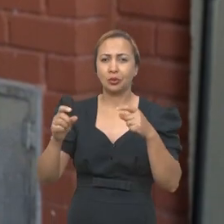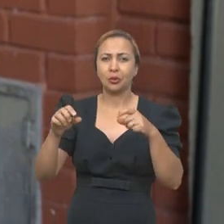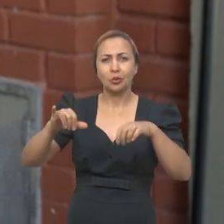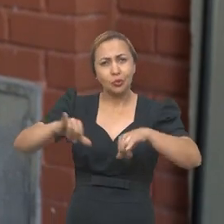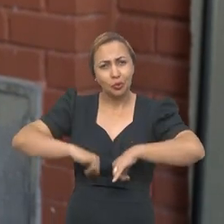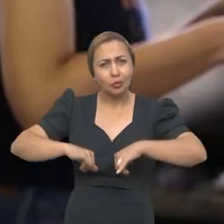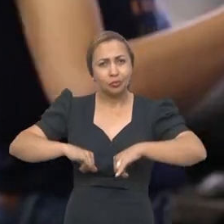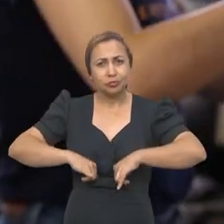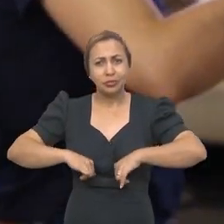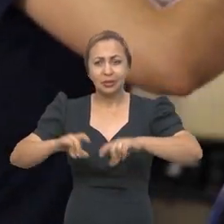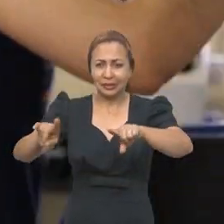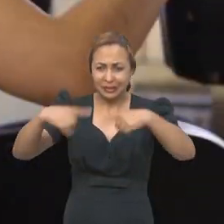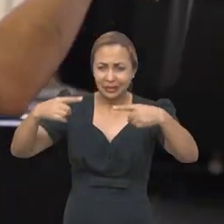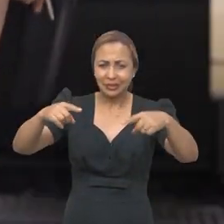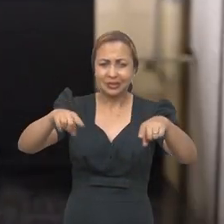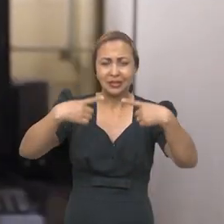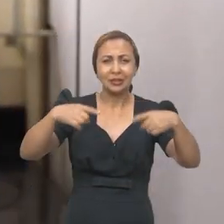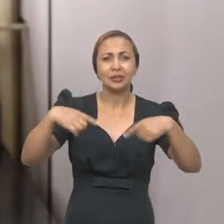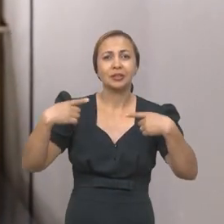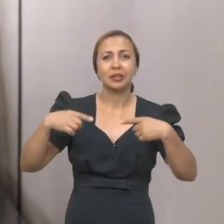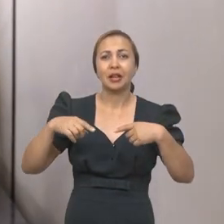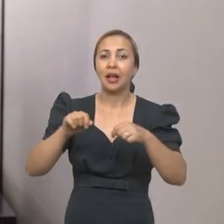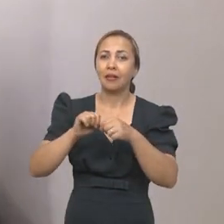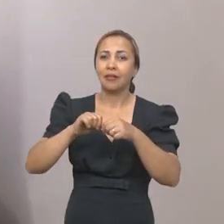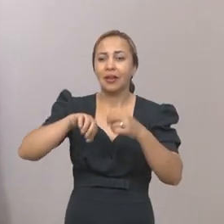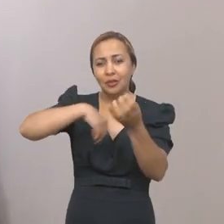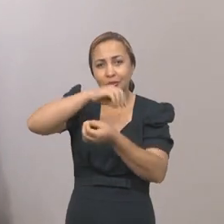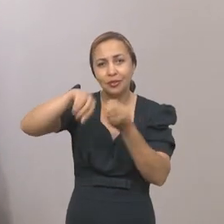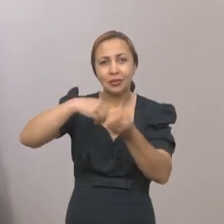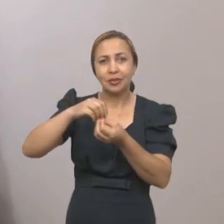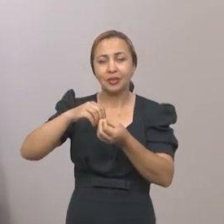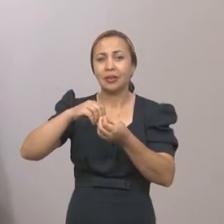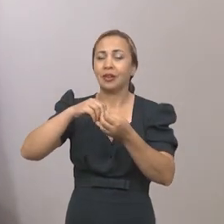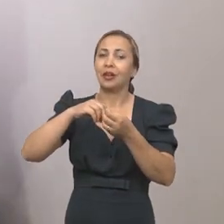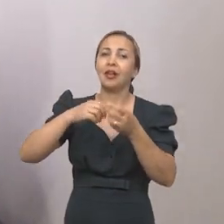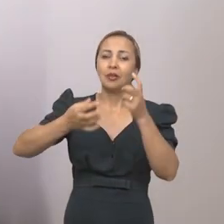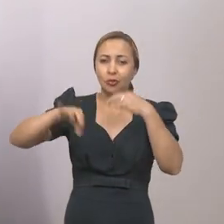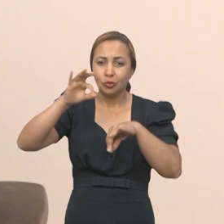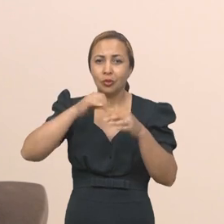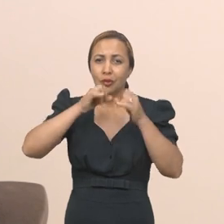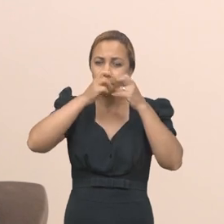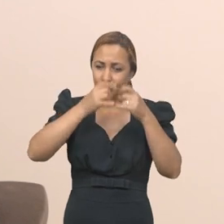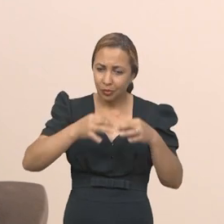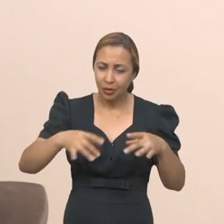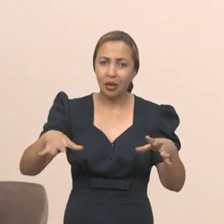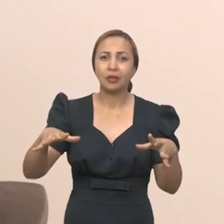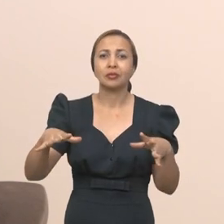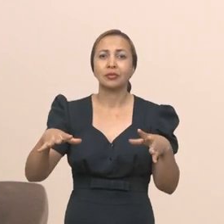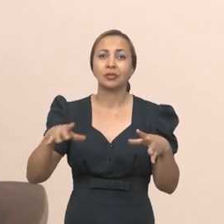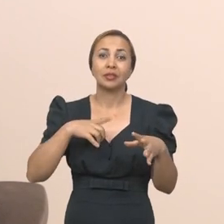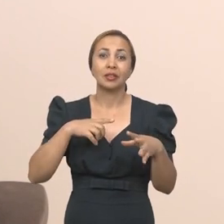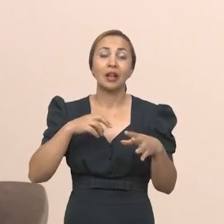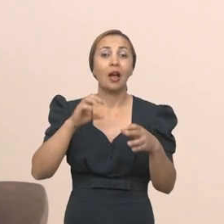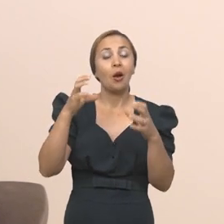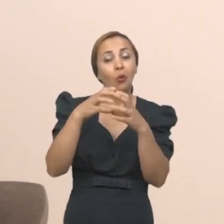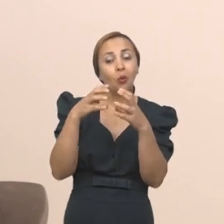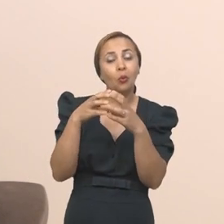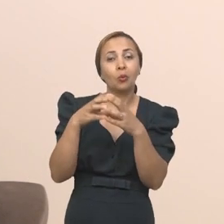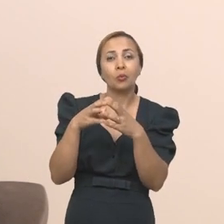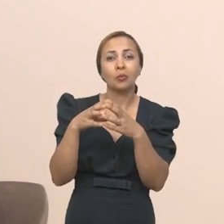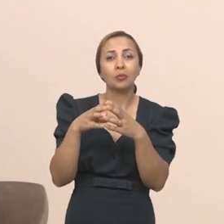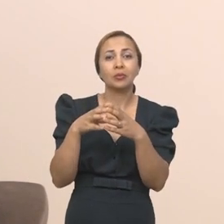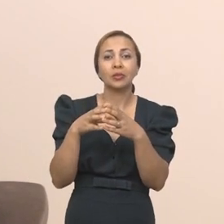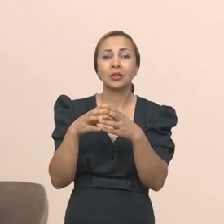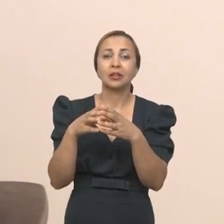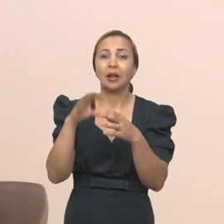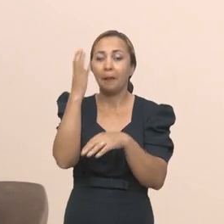ela é atacada por esses herbívoros, ela produz diferentes misturas de compostos voláteis, que vão diferir tanto daqueles compostos que